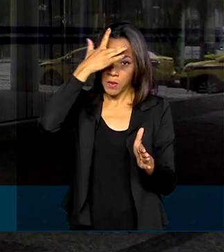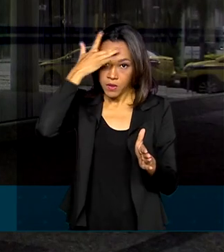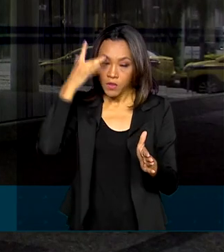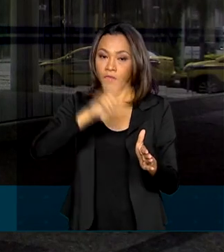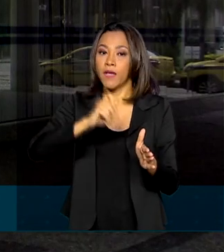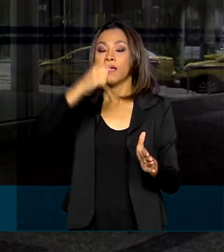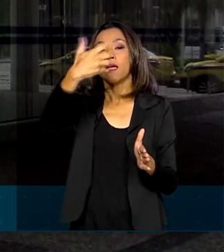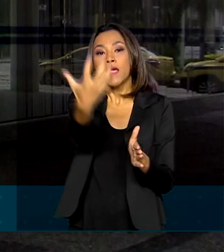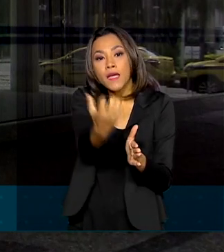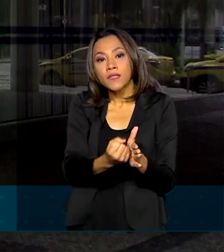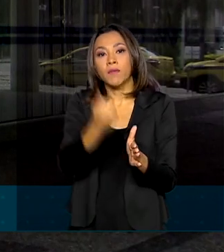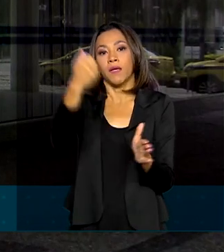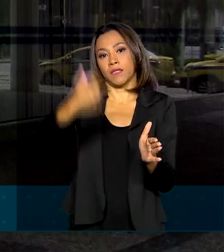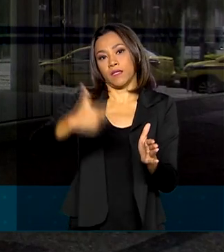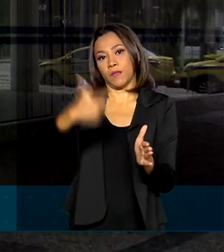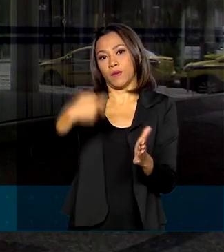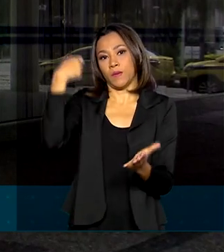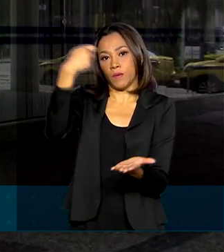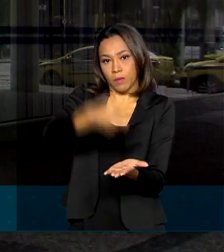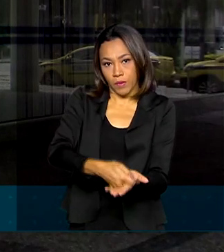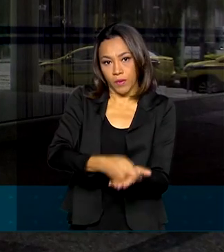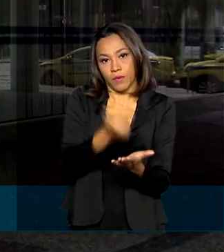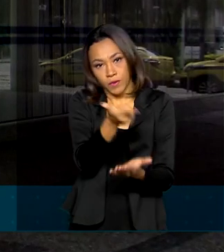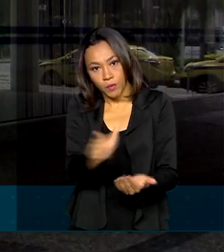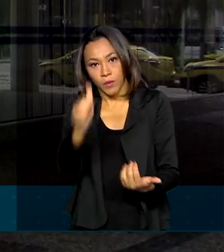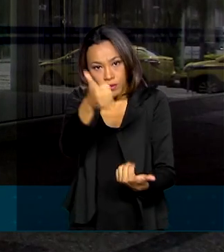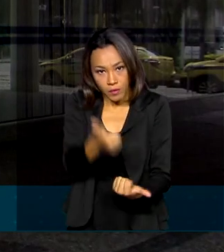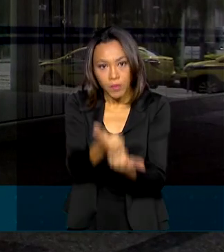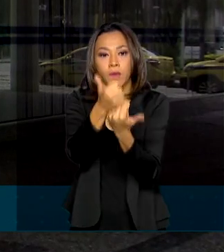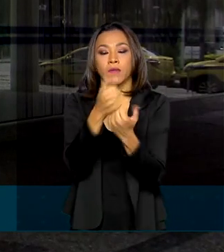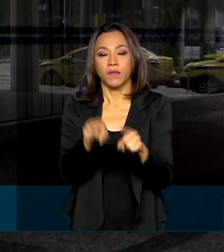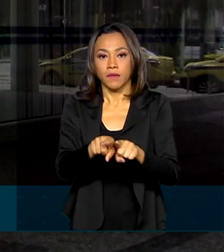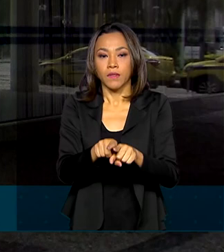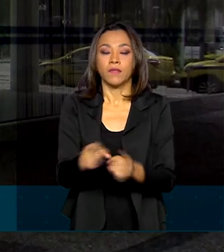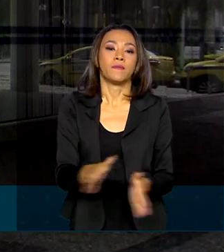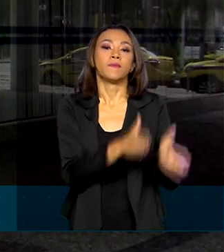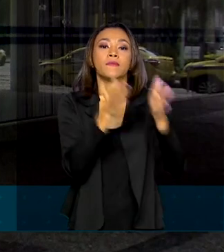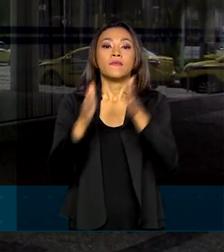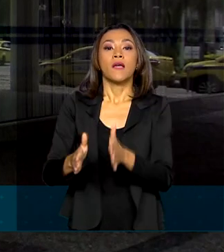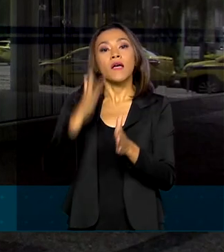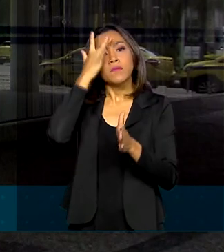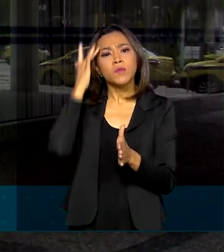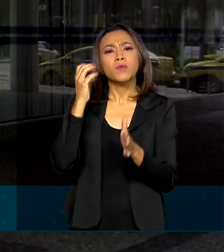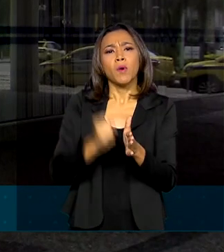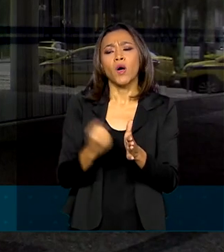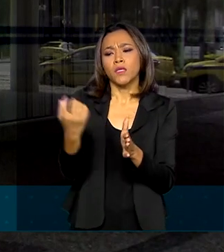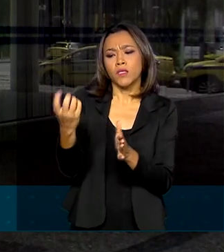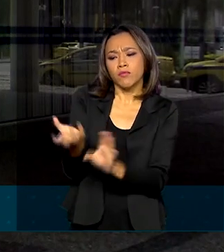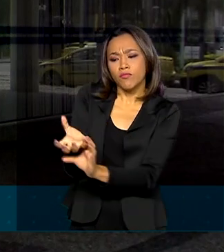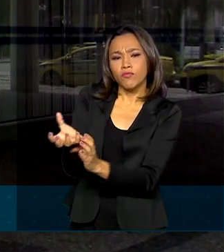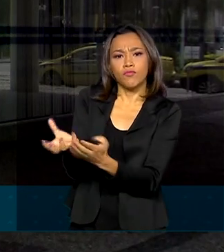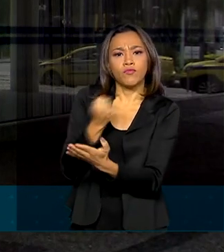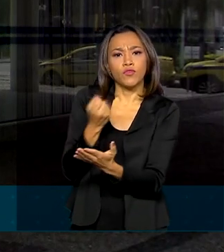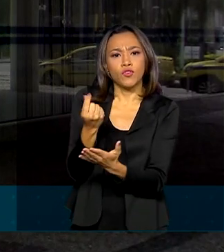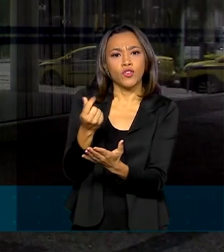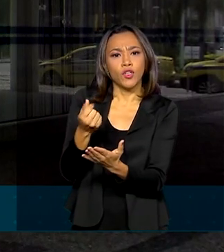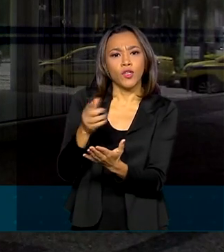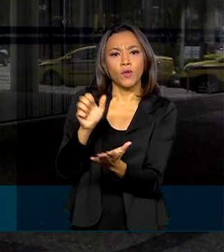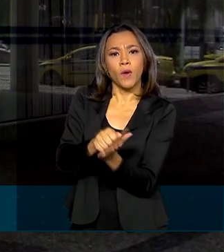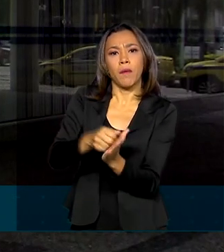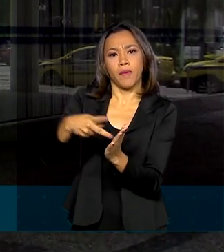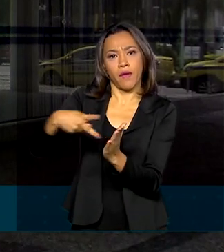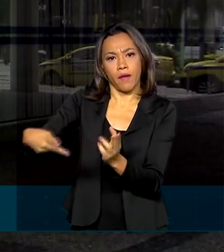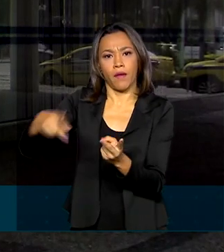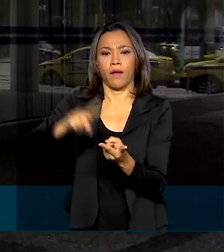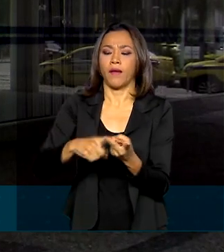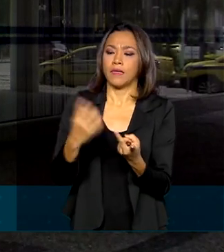parcela do auxílio extensão. Os beneficiários podem movimentar o dinheiro pelo aplicativo Caixa Tem. Saques